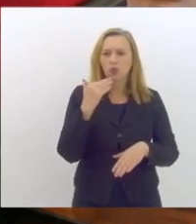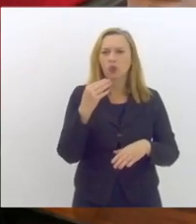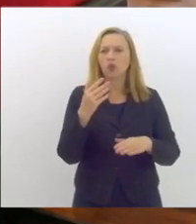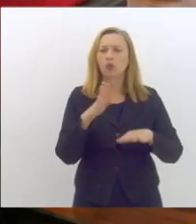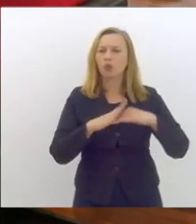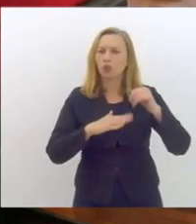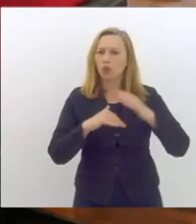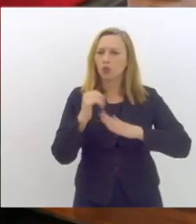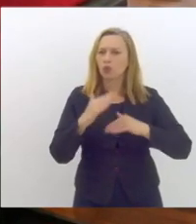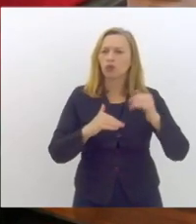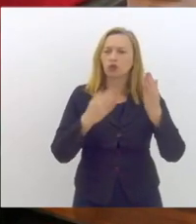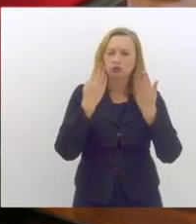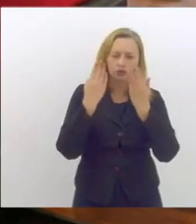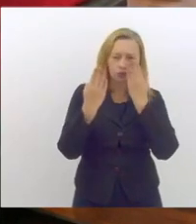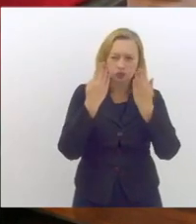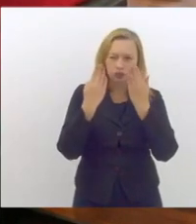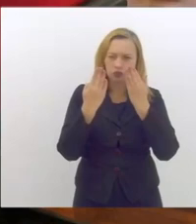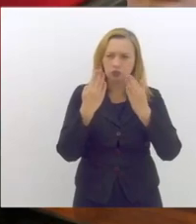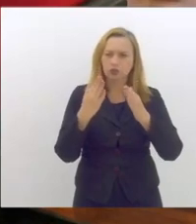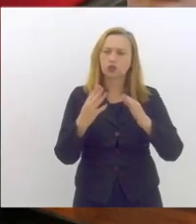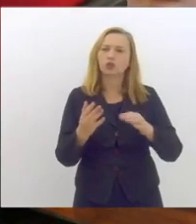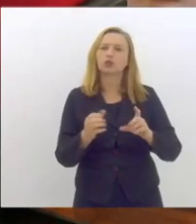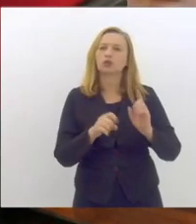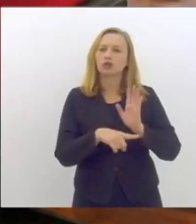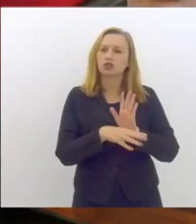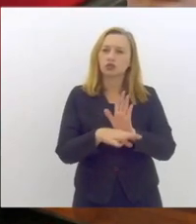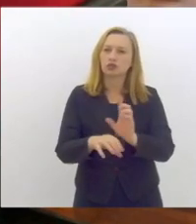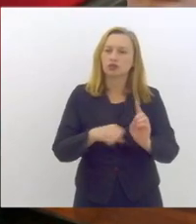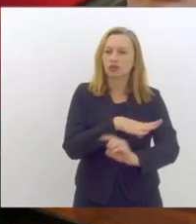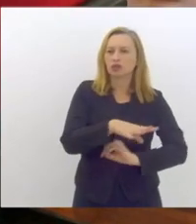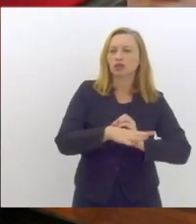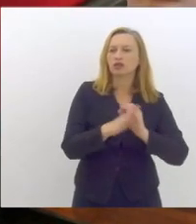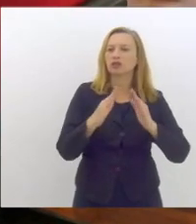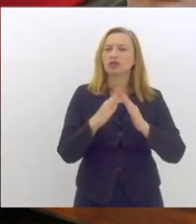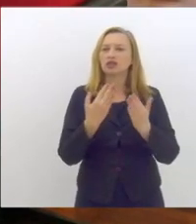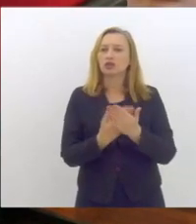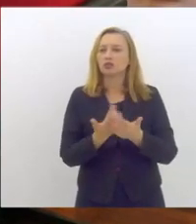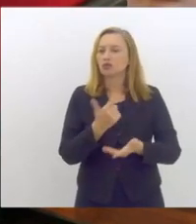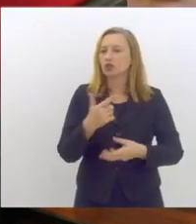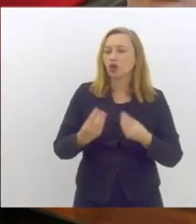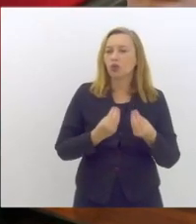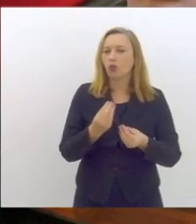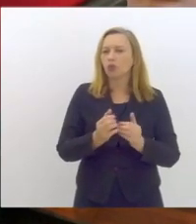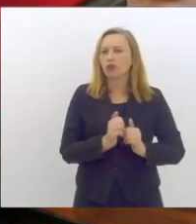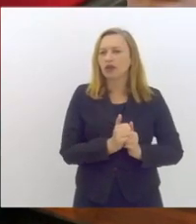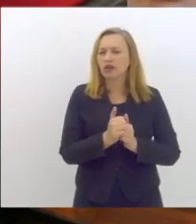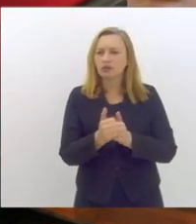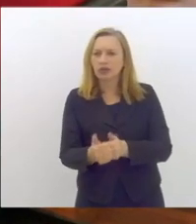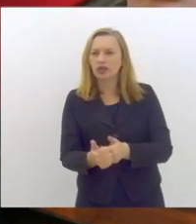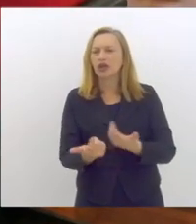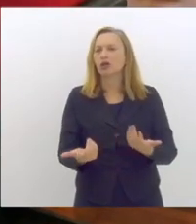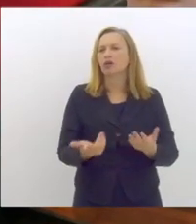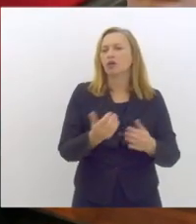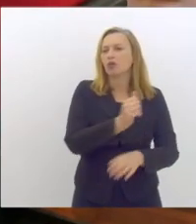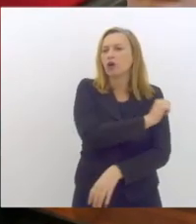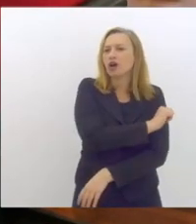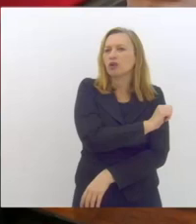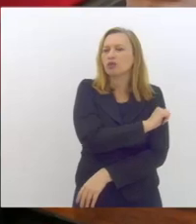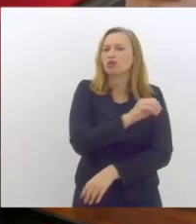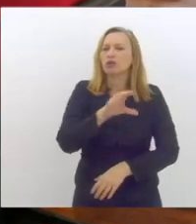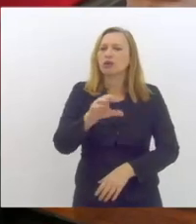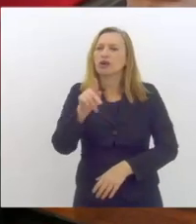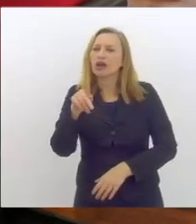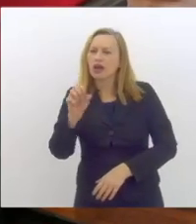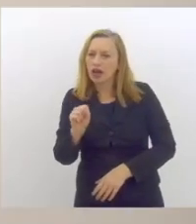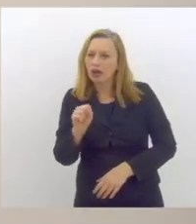e assistentes sociais nas escolas porque não não existe como você encaminhar para um aluno para um CAPS ou para